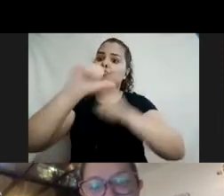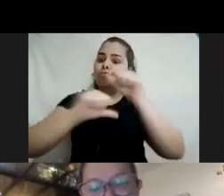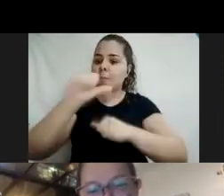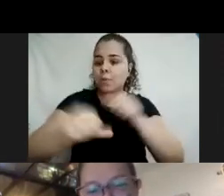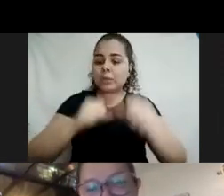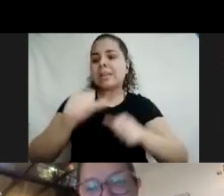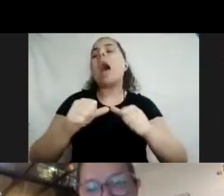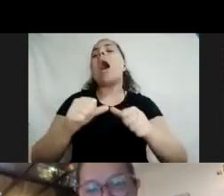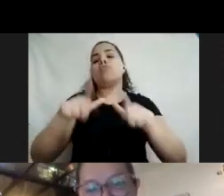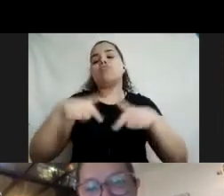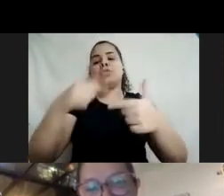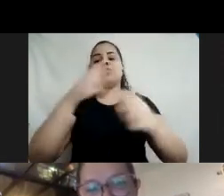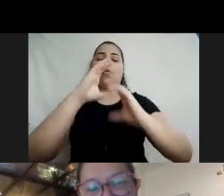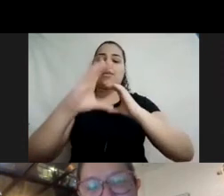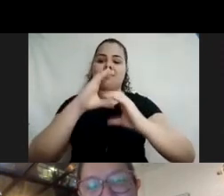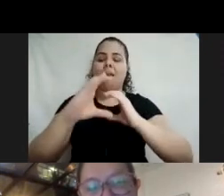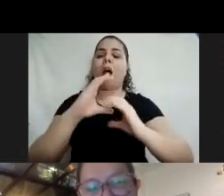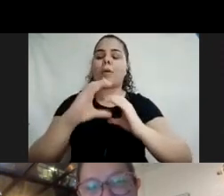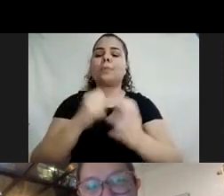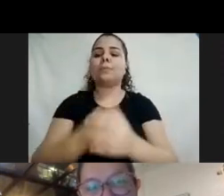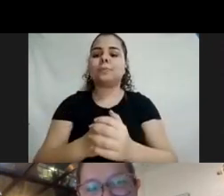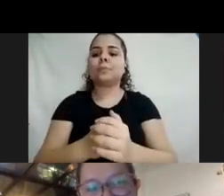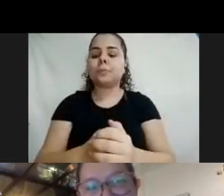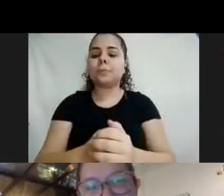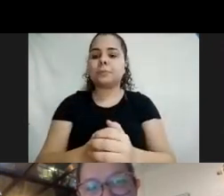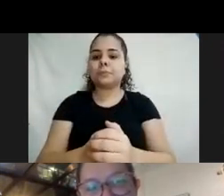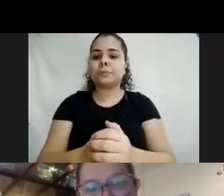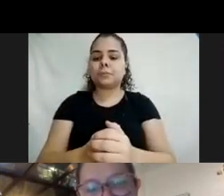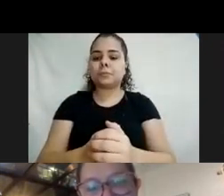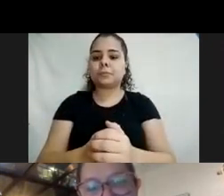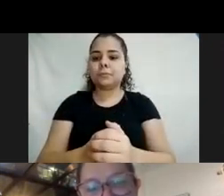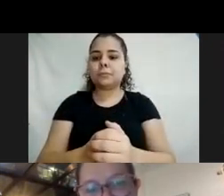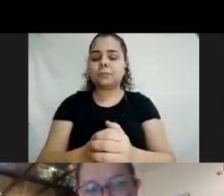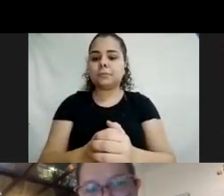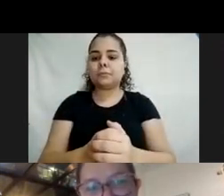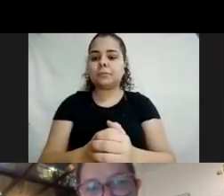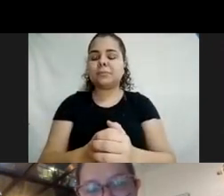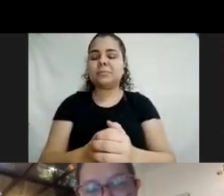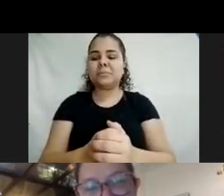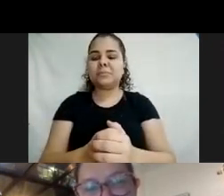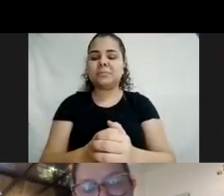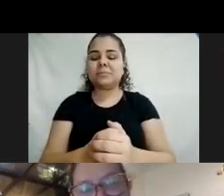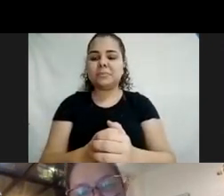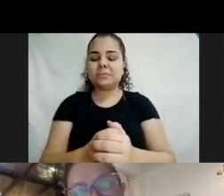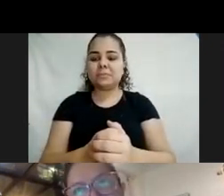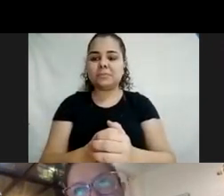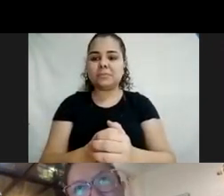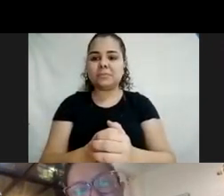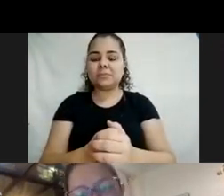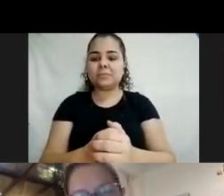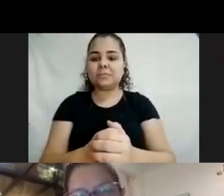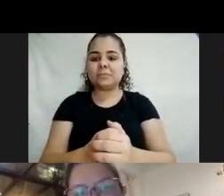melhor forma. Então, acho que é isso. Tem que ser aberto e criativo. É isso. que